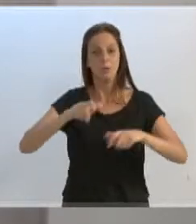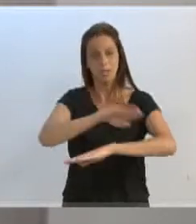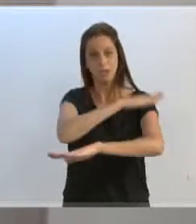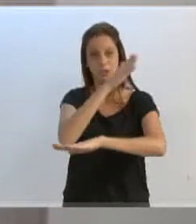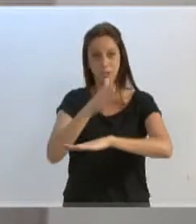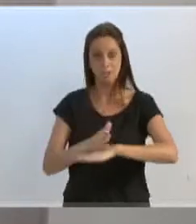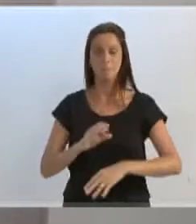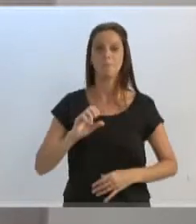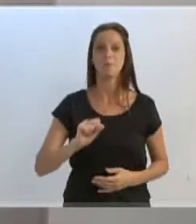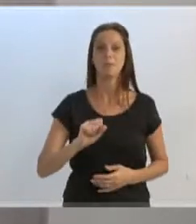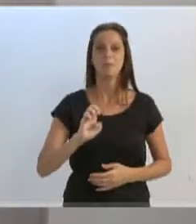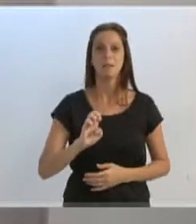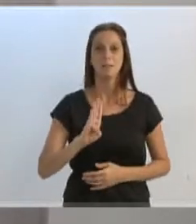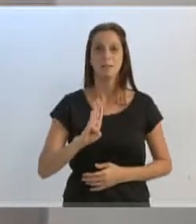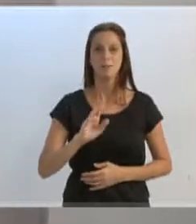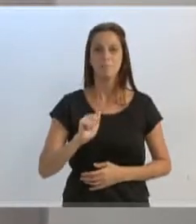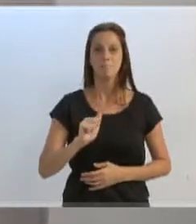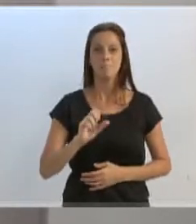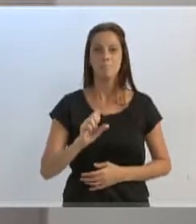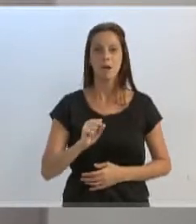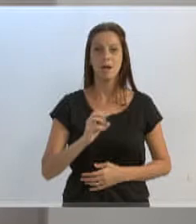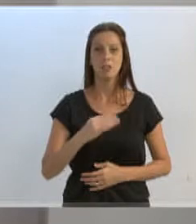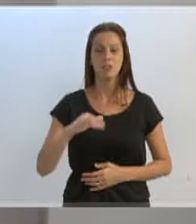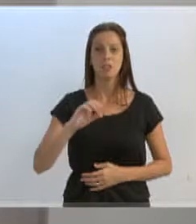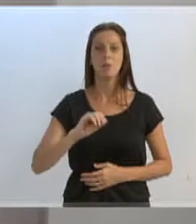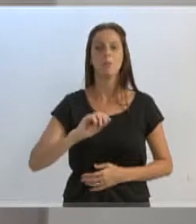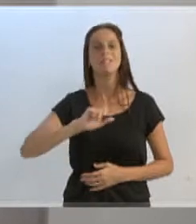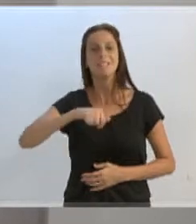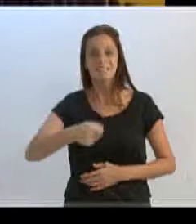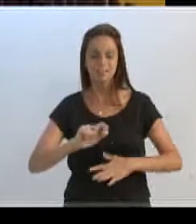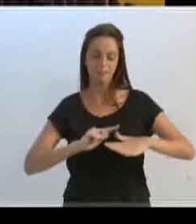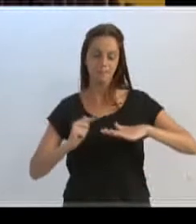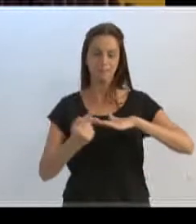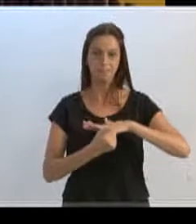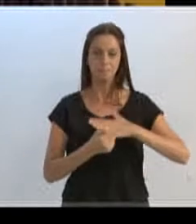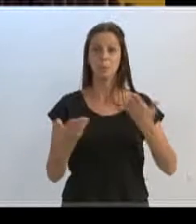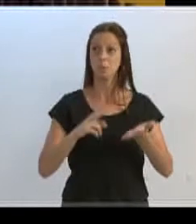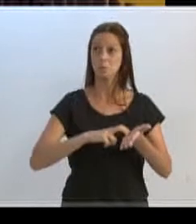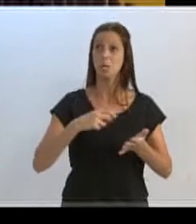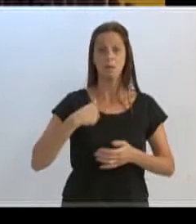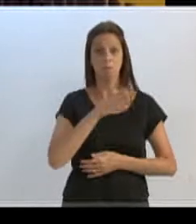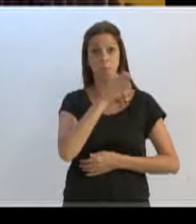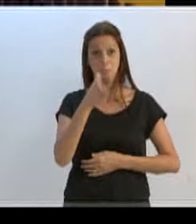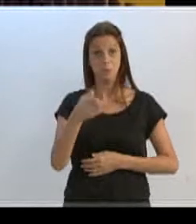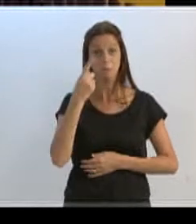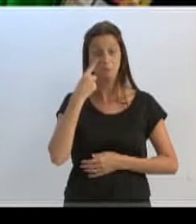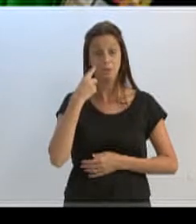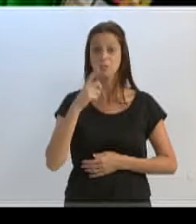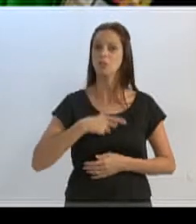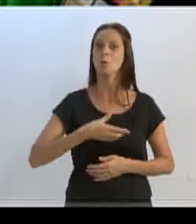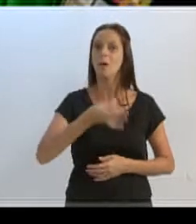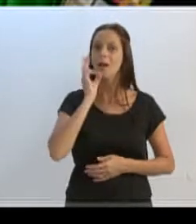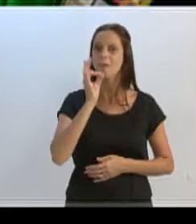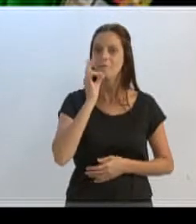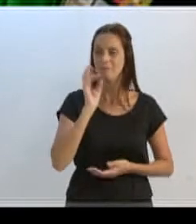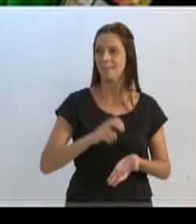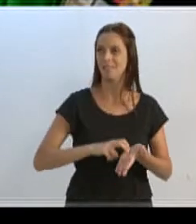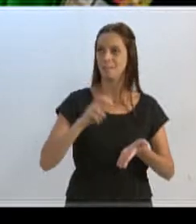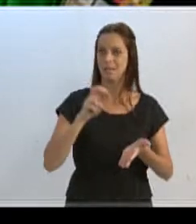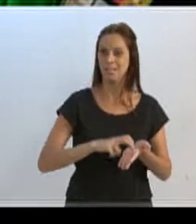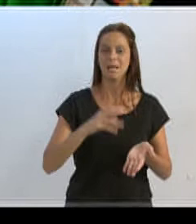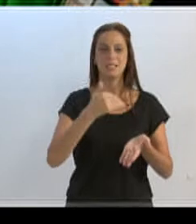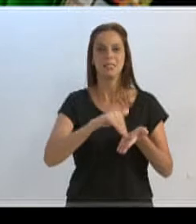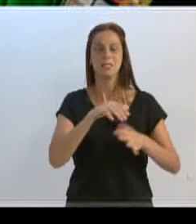Sebastião Cruz, o nosso galegão. Na manhã de hoje, estivemos ali prestigiando o café da manhã oferecido pela